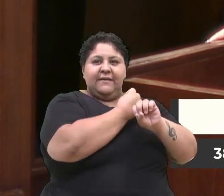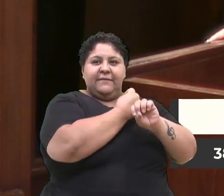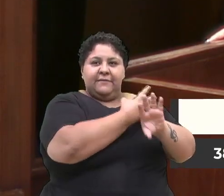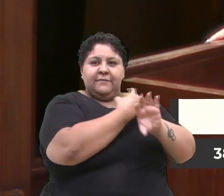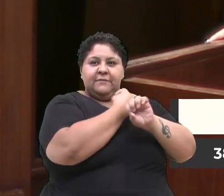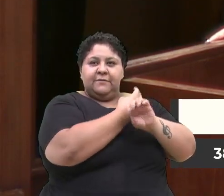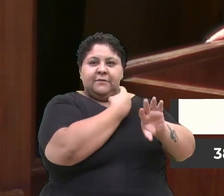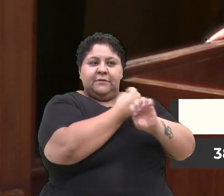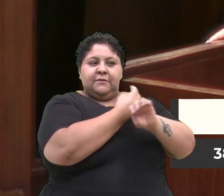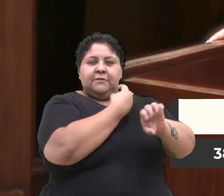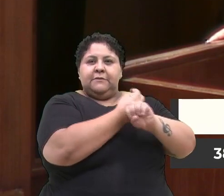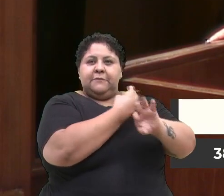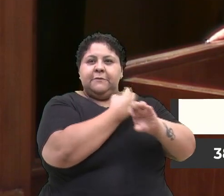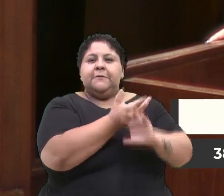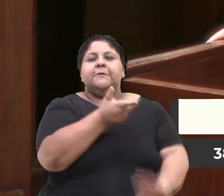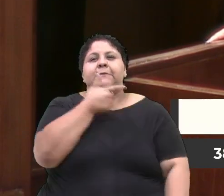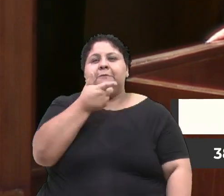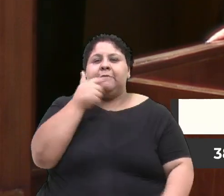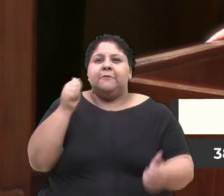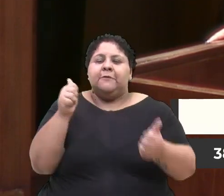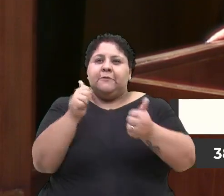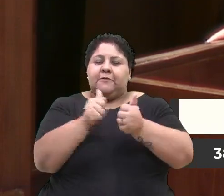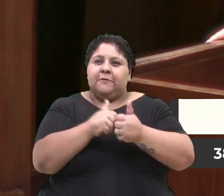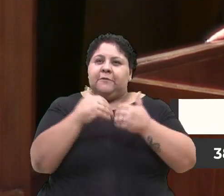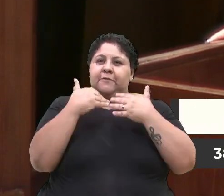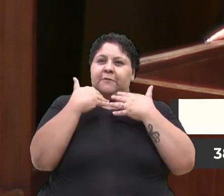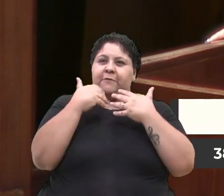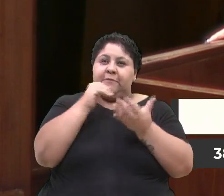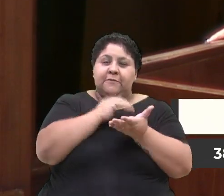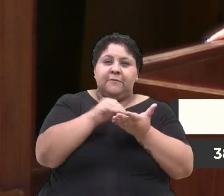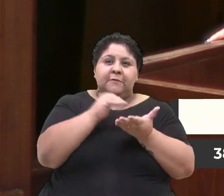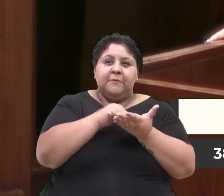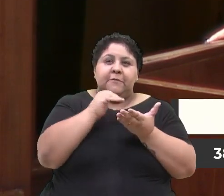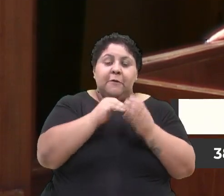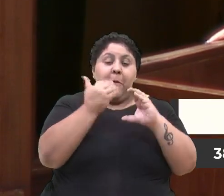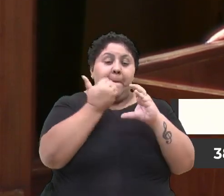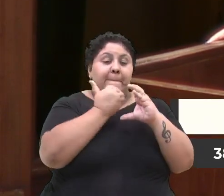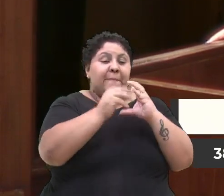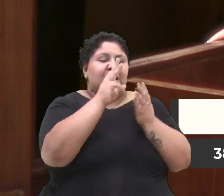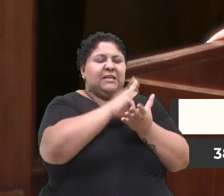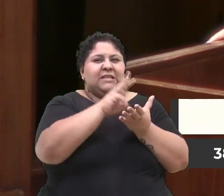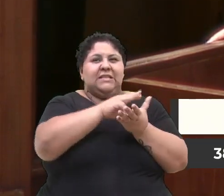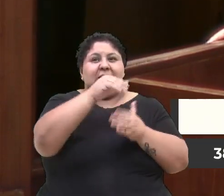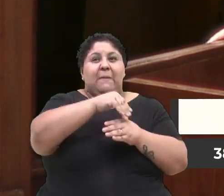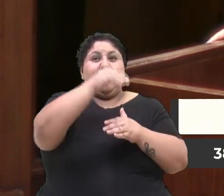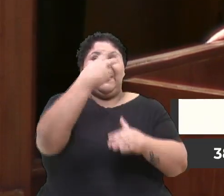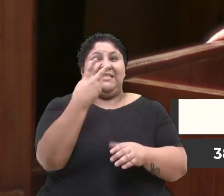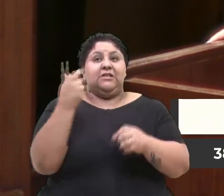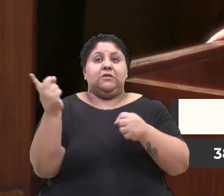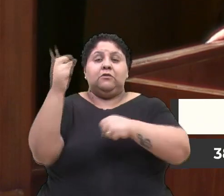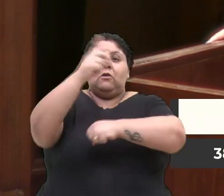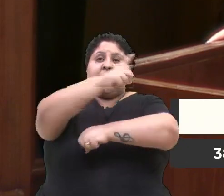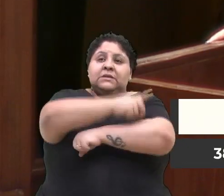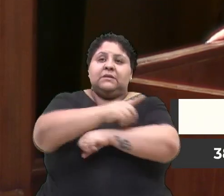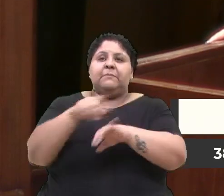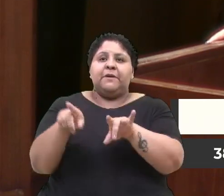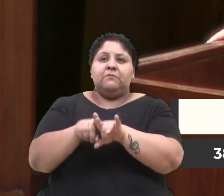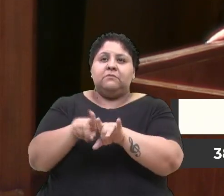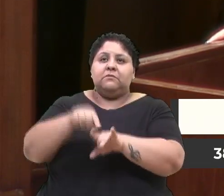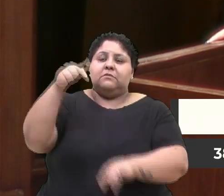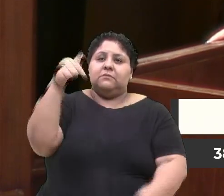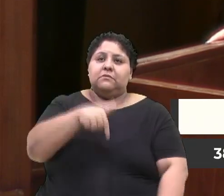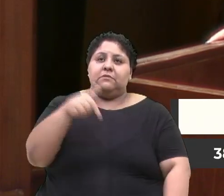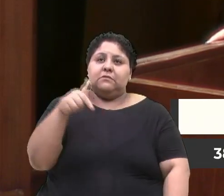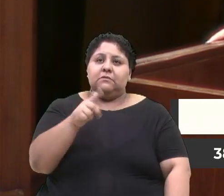falei com o secretário, mandei uma mensagem com o secretário, faz mais de dois dias, e aqui eu devo